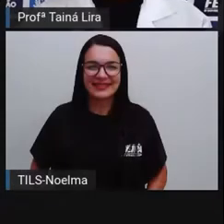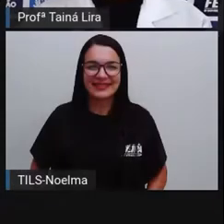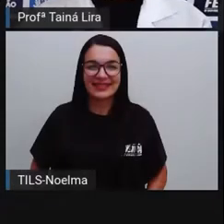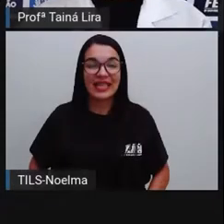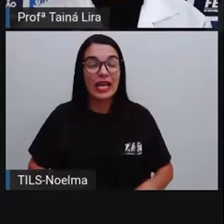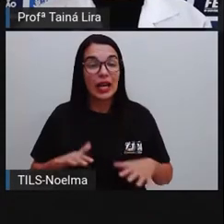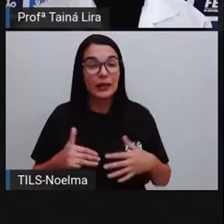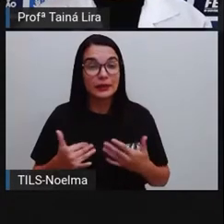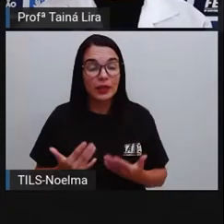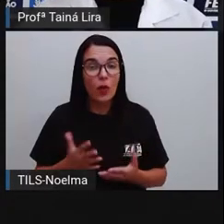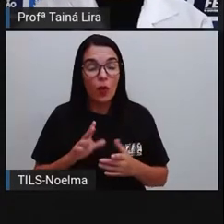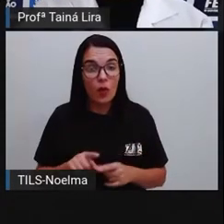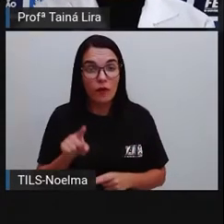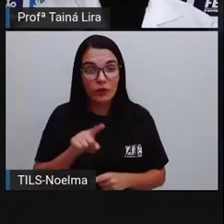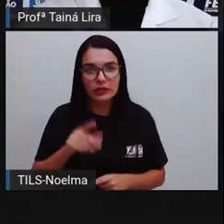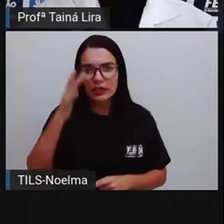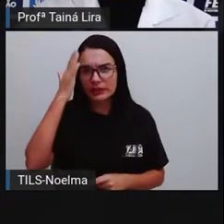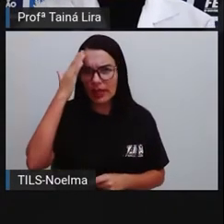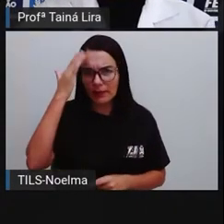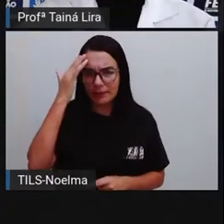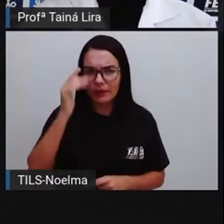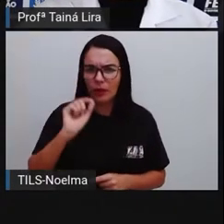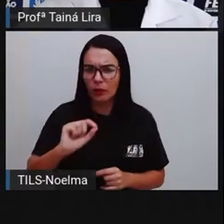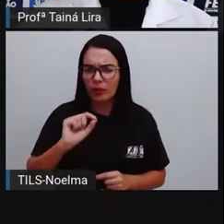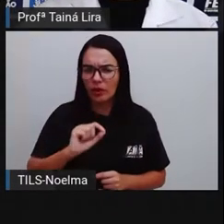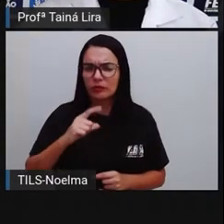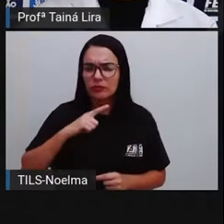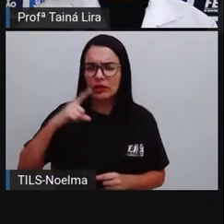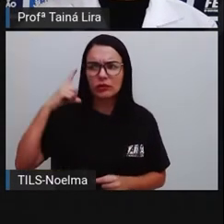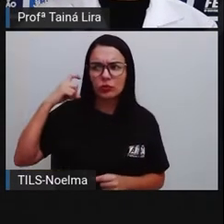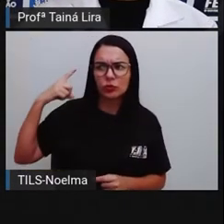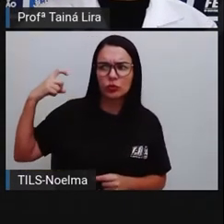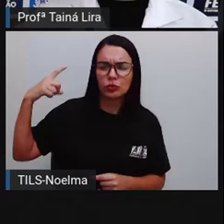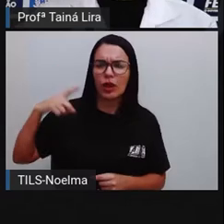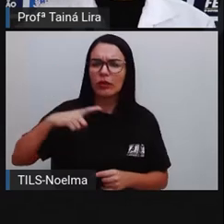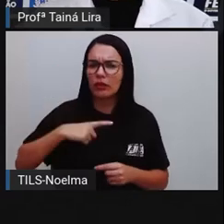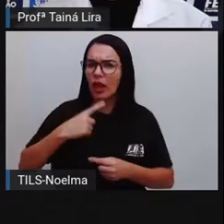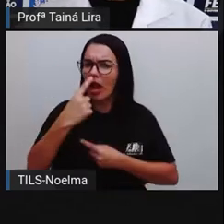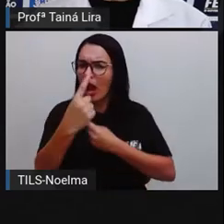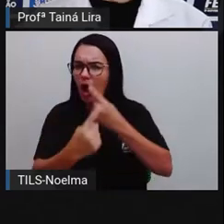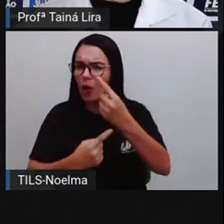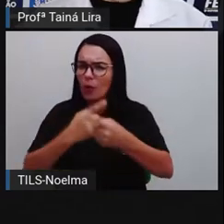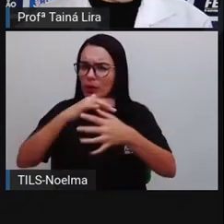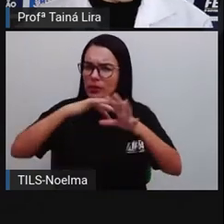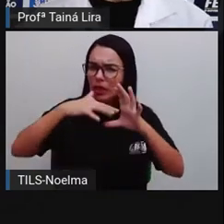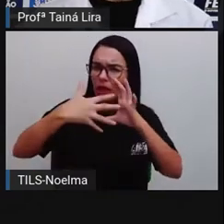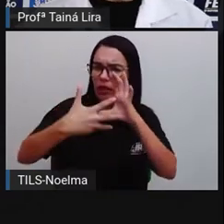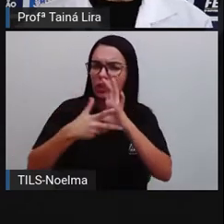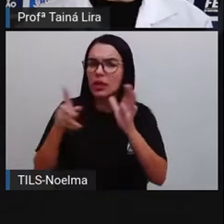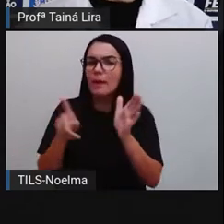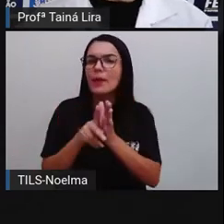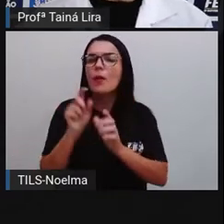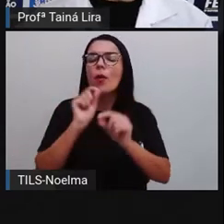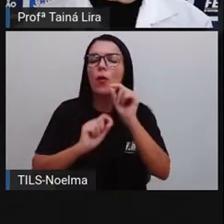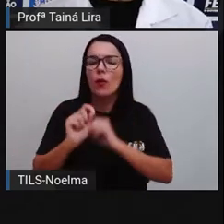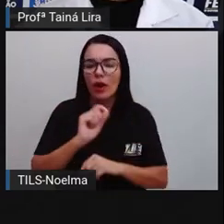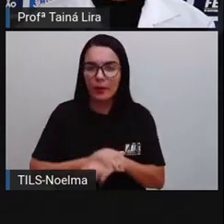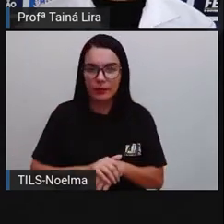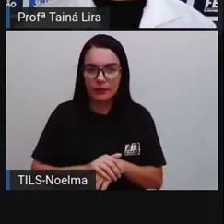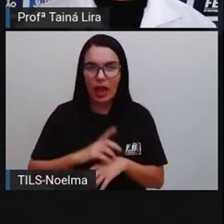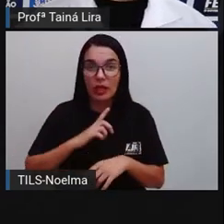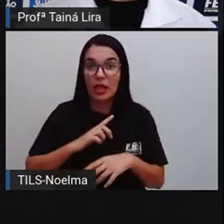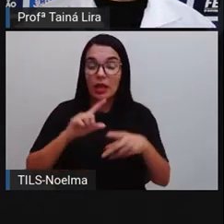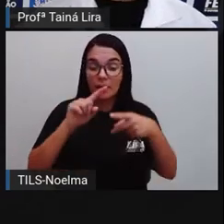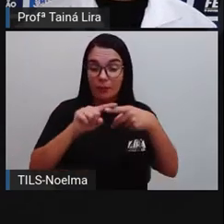Então, segundo ano, você sabia, né? Que os sons, ele tem algumas características. Então, a